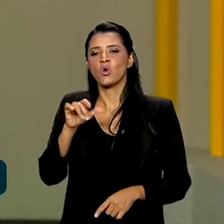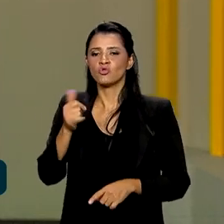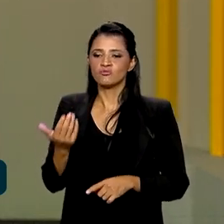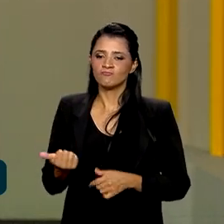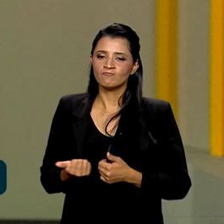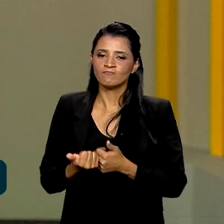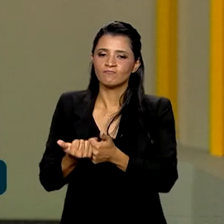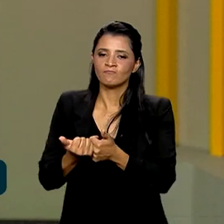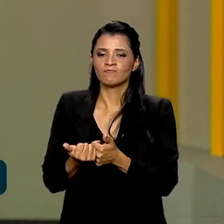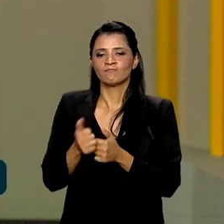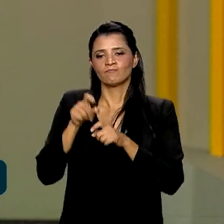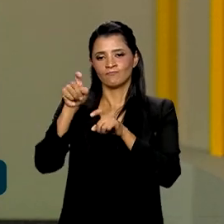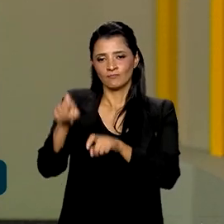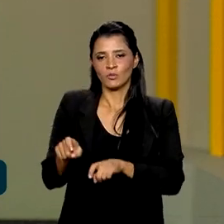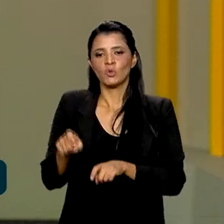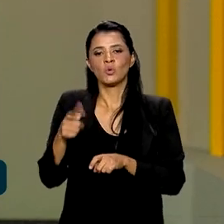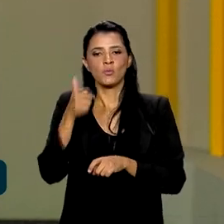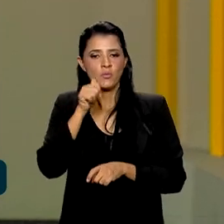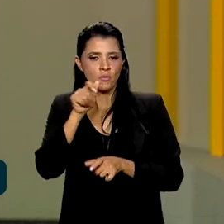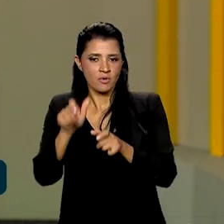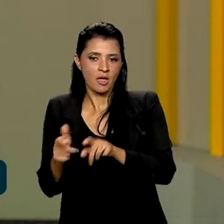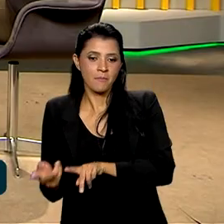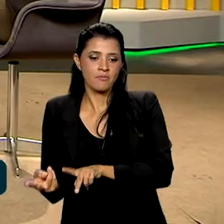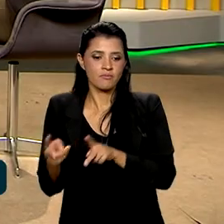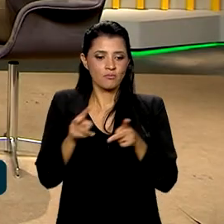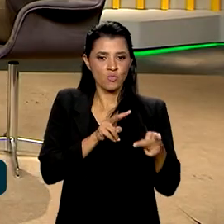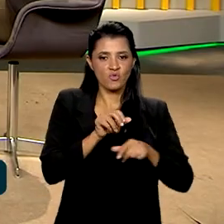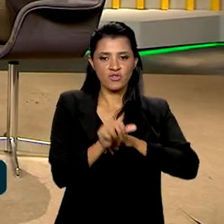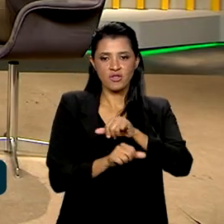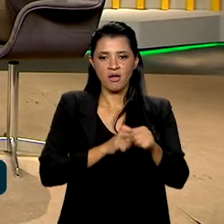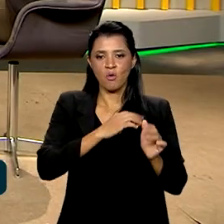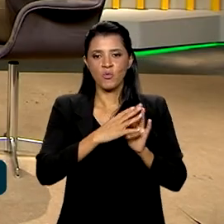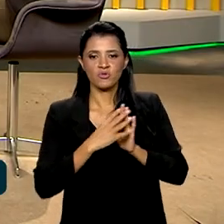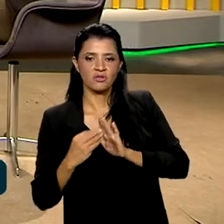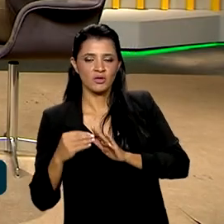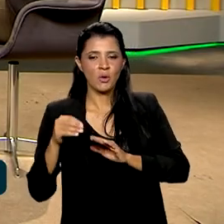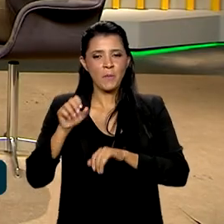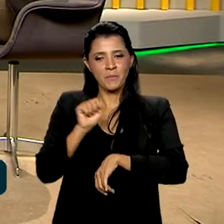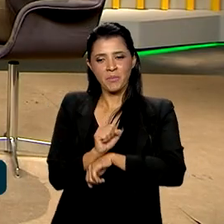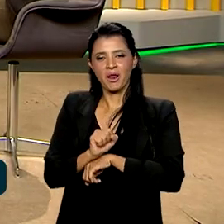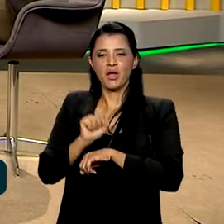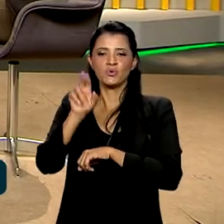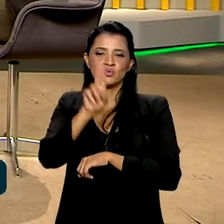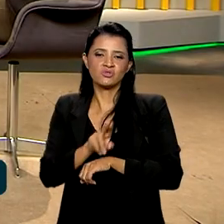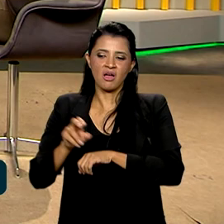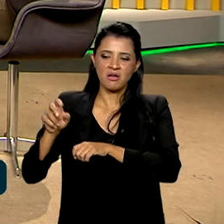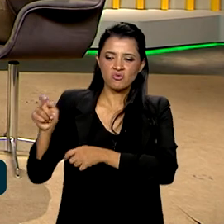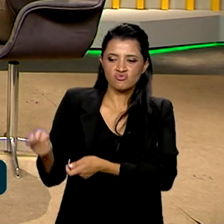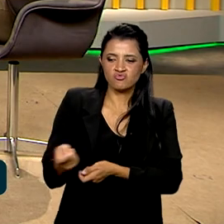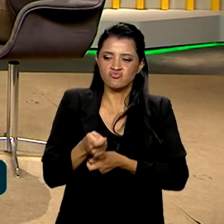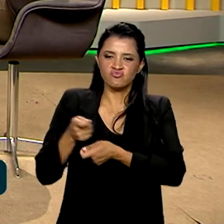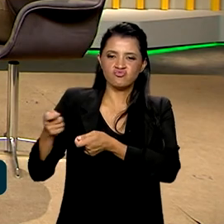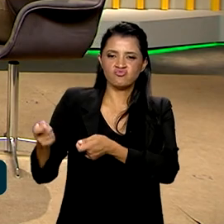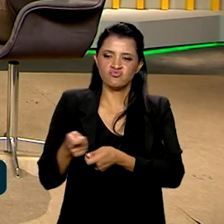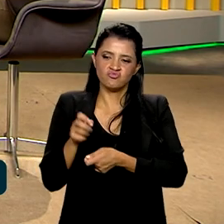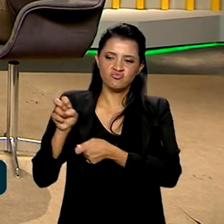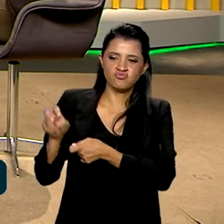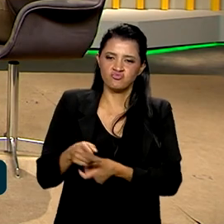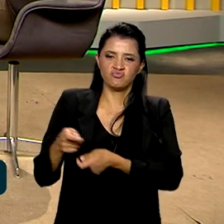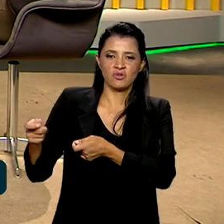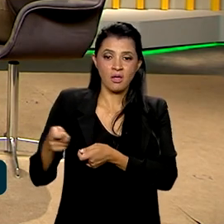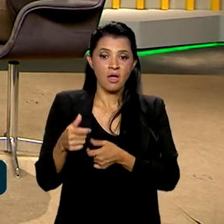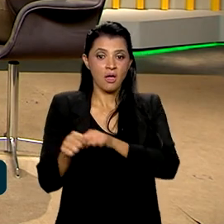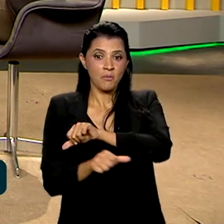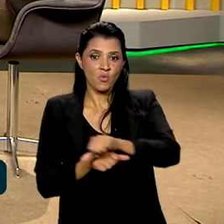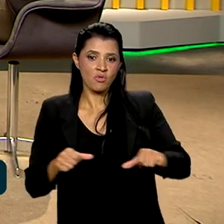agricultores que querem fazer a transição agroecológica. Ou seja, deixar de usar insumos que são baseados, por exemplo, em agrotóxicos, para